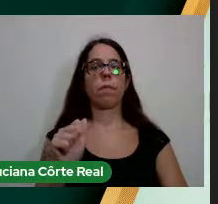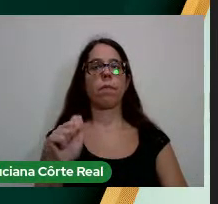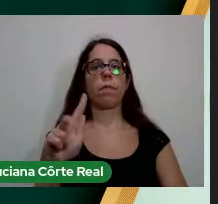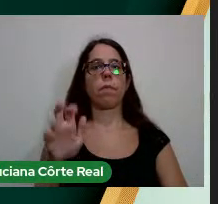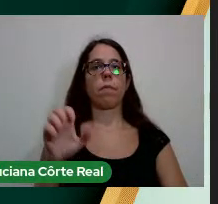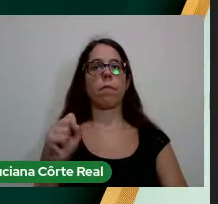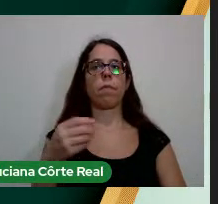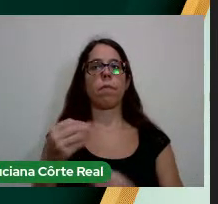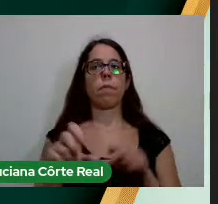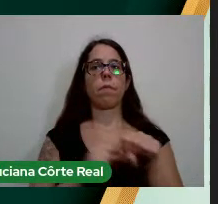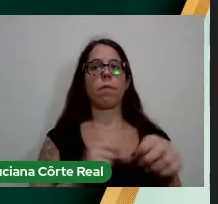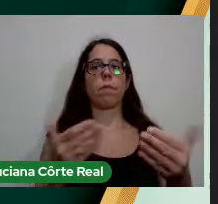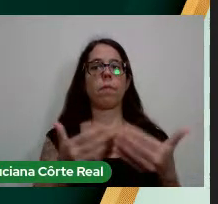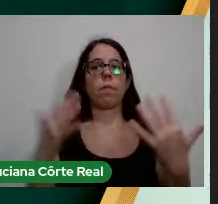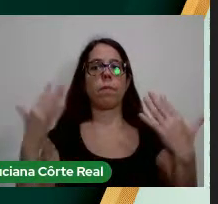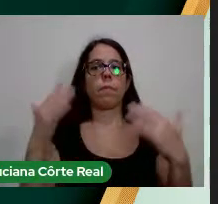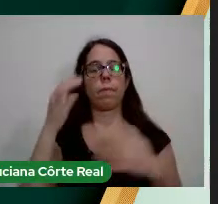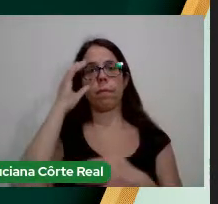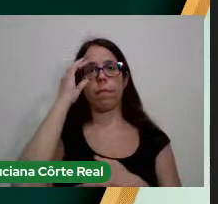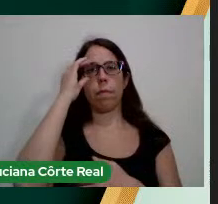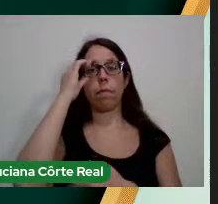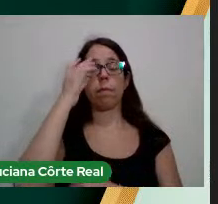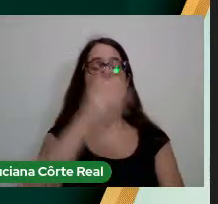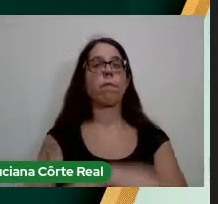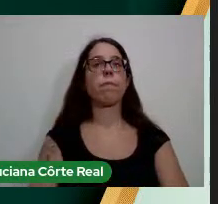Confiro-te o grau Confiro Parabéns